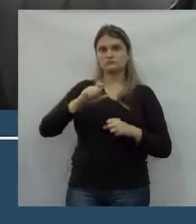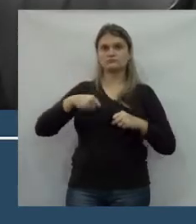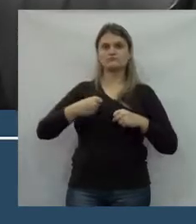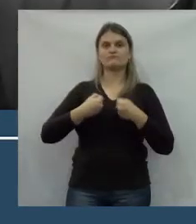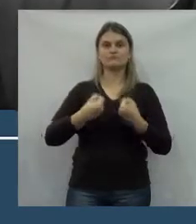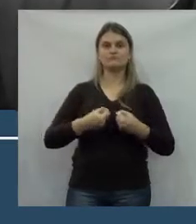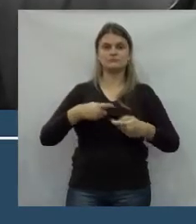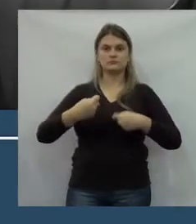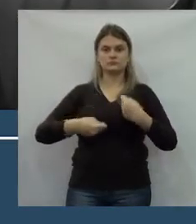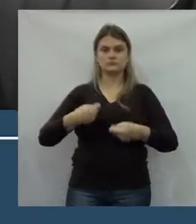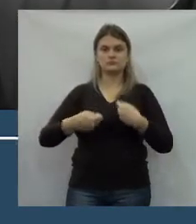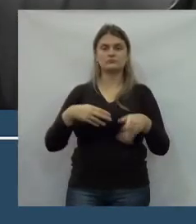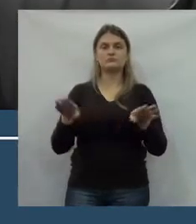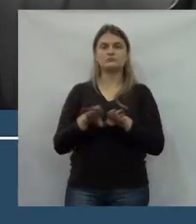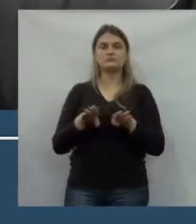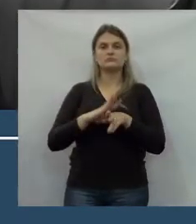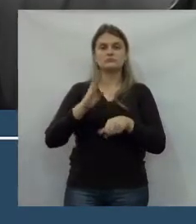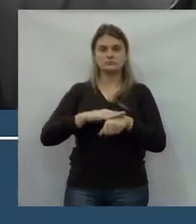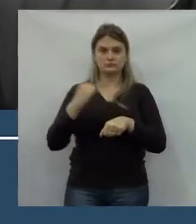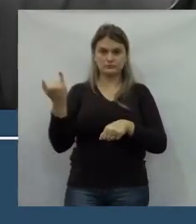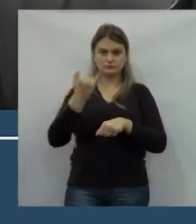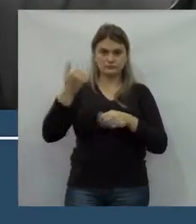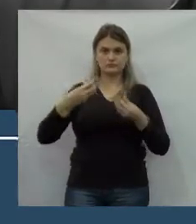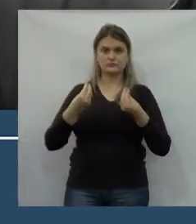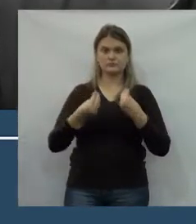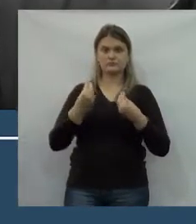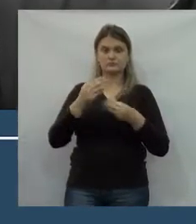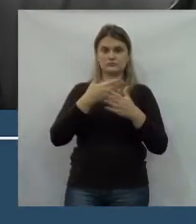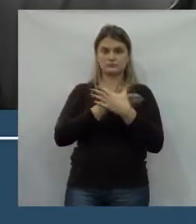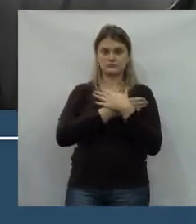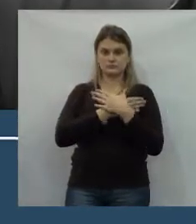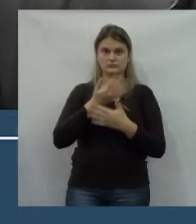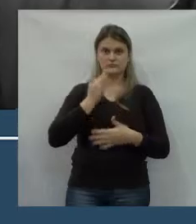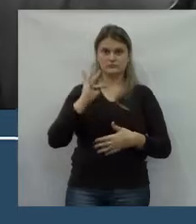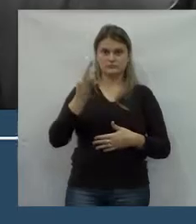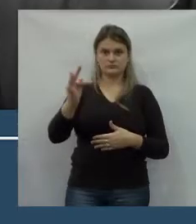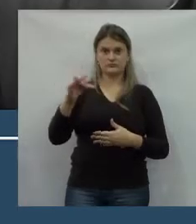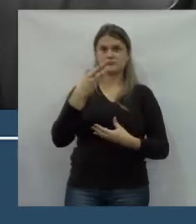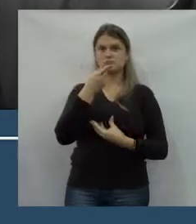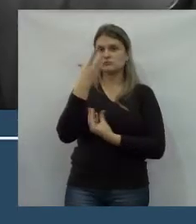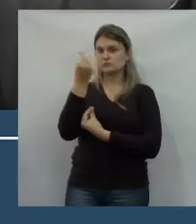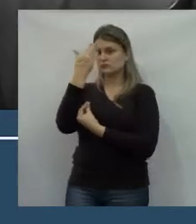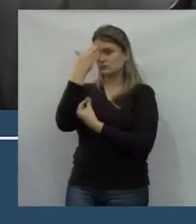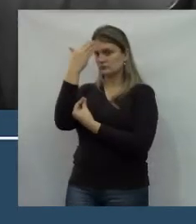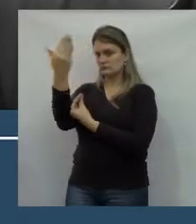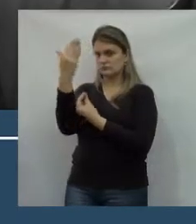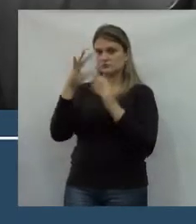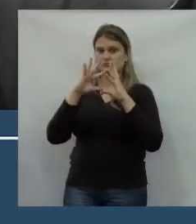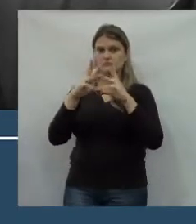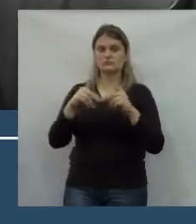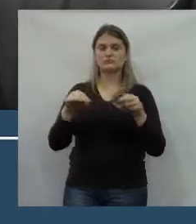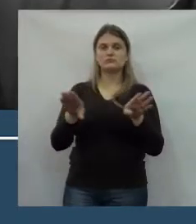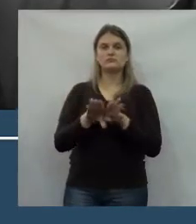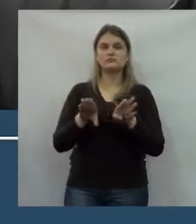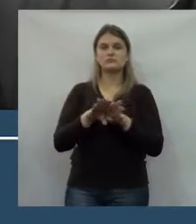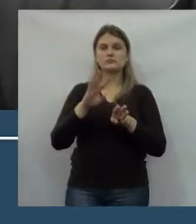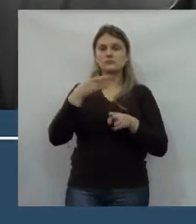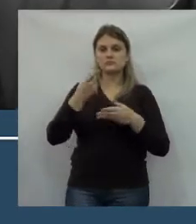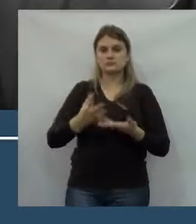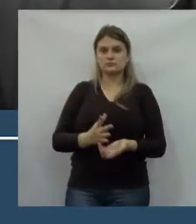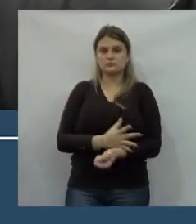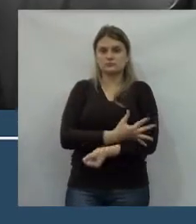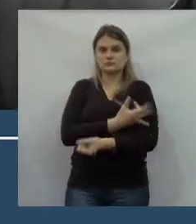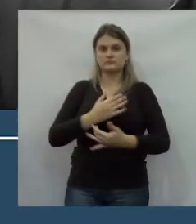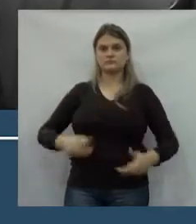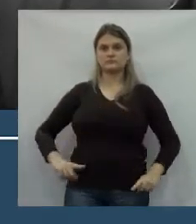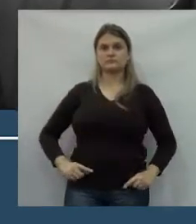sobre essa força administrativa e, dessa forma, que a Uniguaçu vem sendo vitoriosa e isso também nos